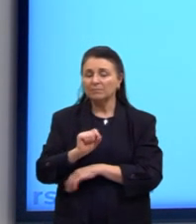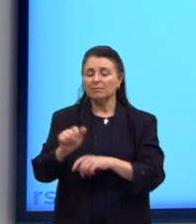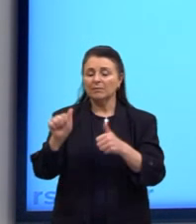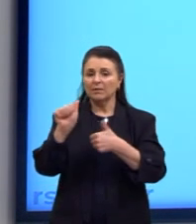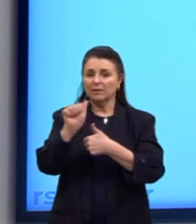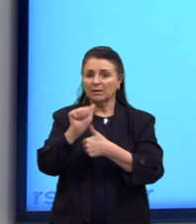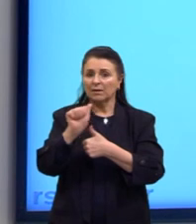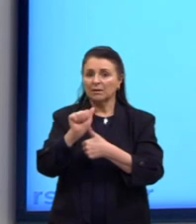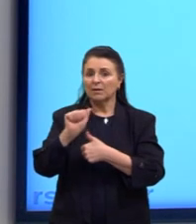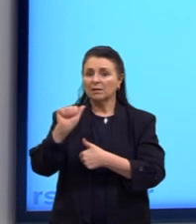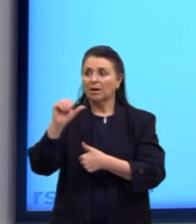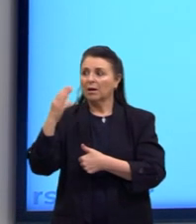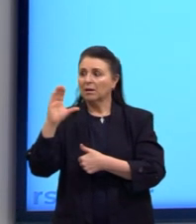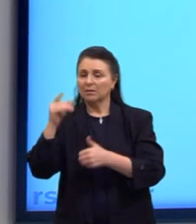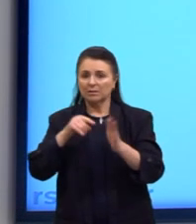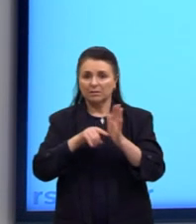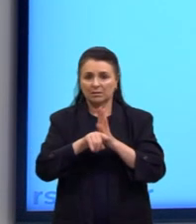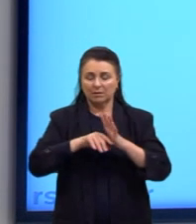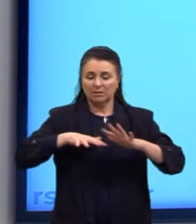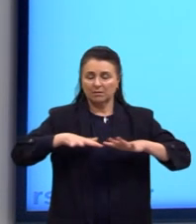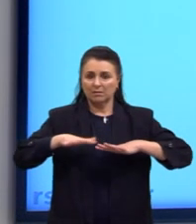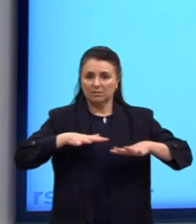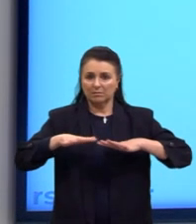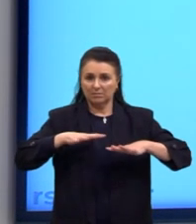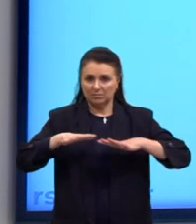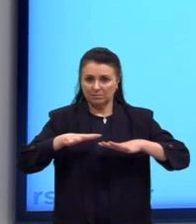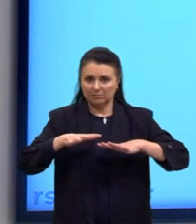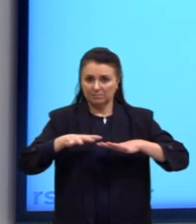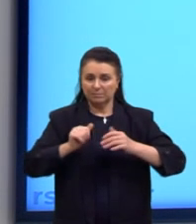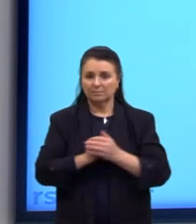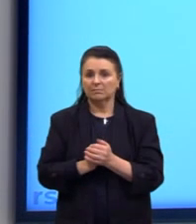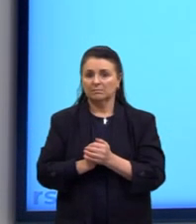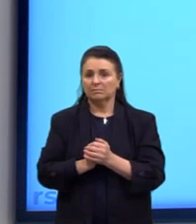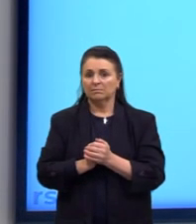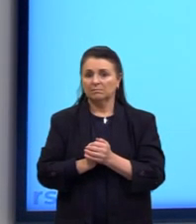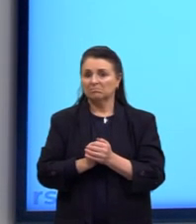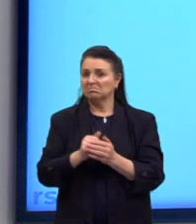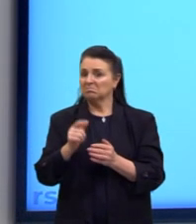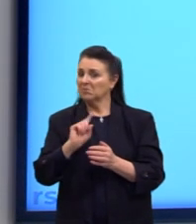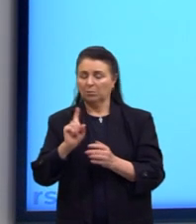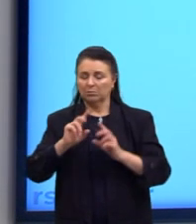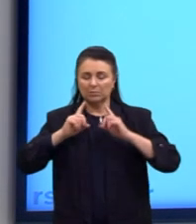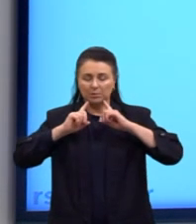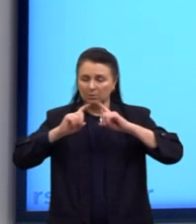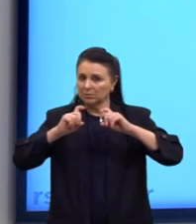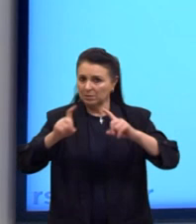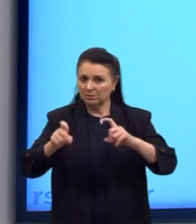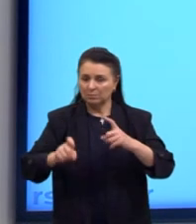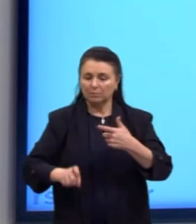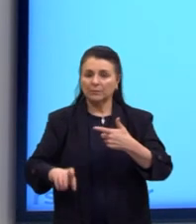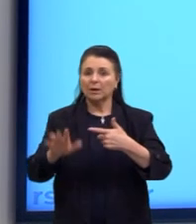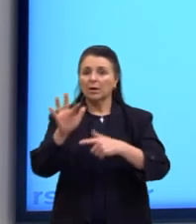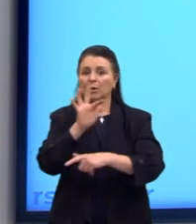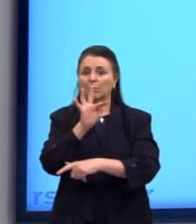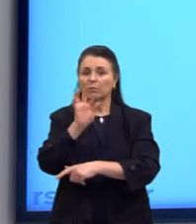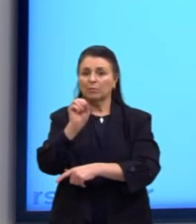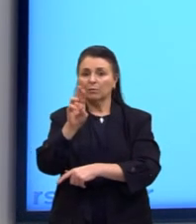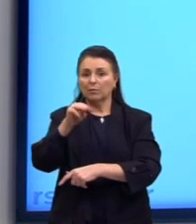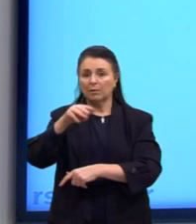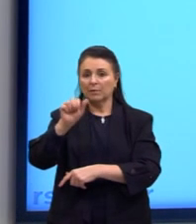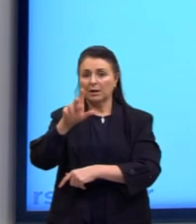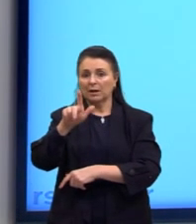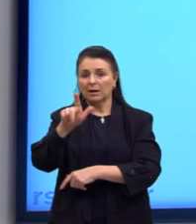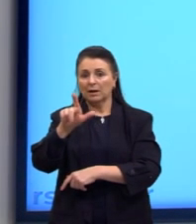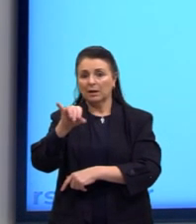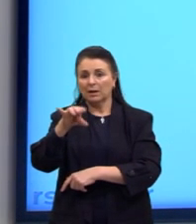A, cientificismo, movimento que fazia a validação de regras. Não, ele está criticando isso. Formalismo, movimento